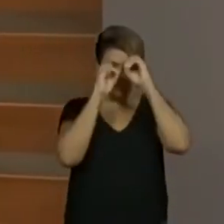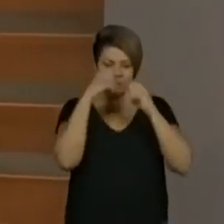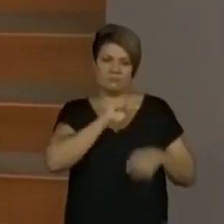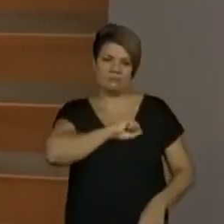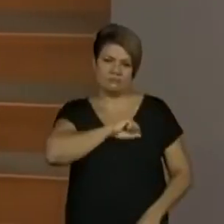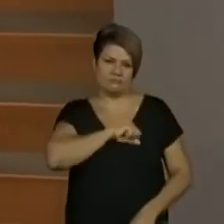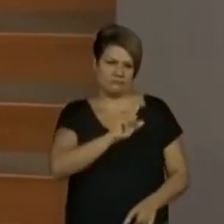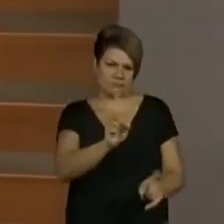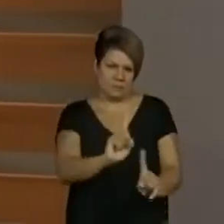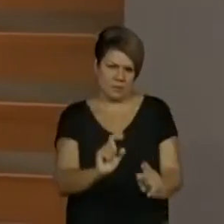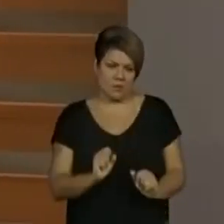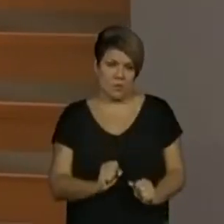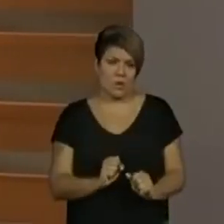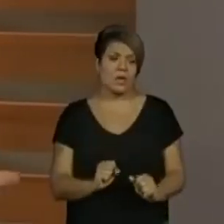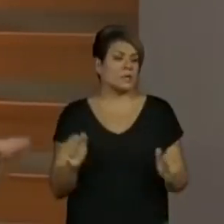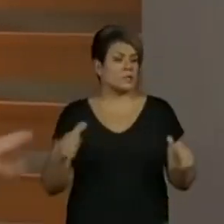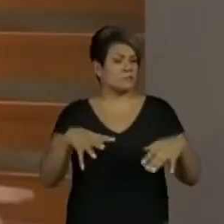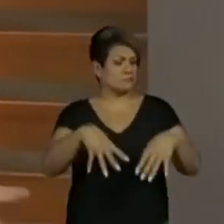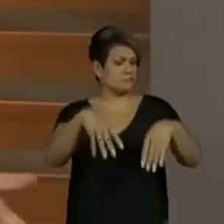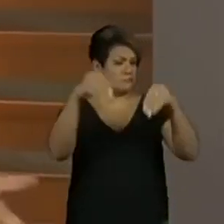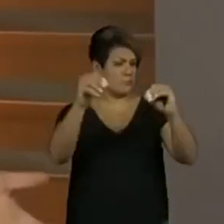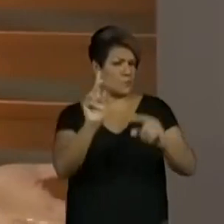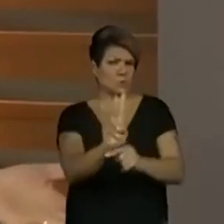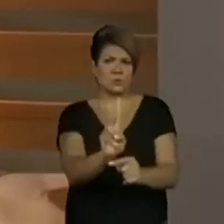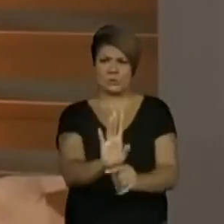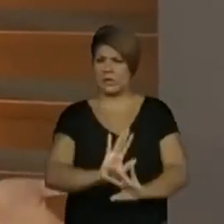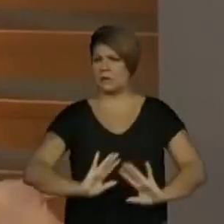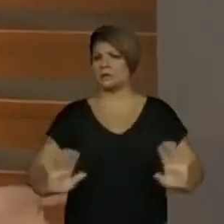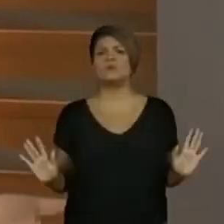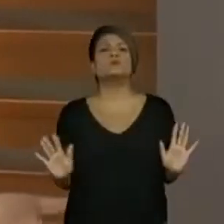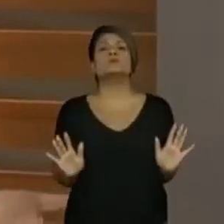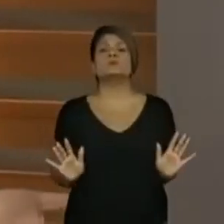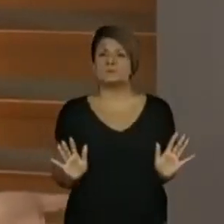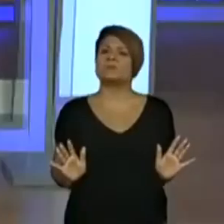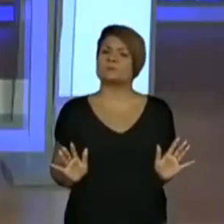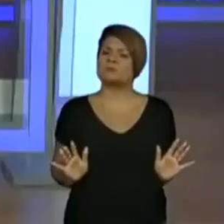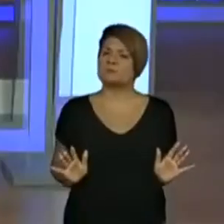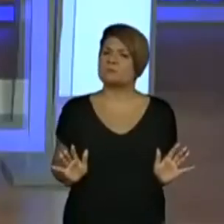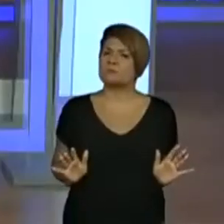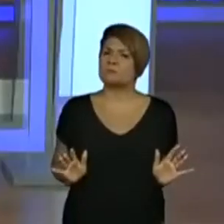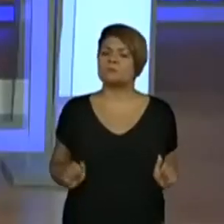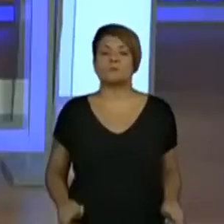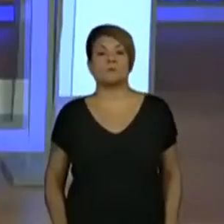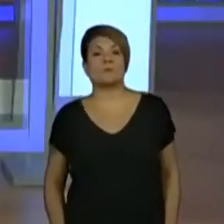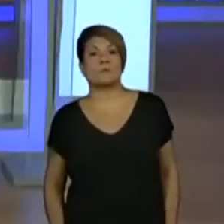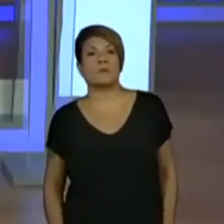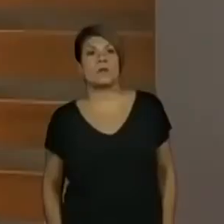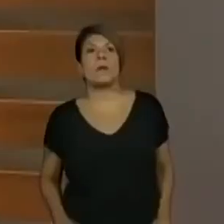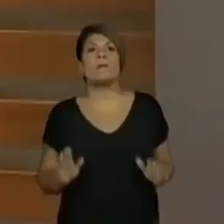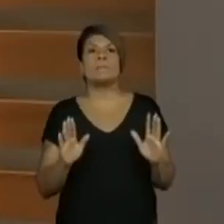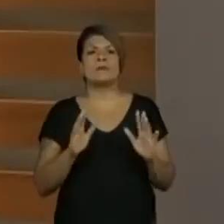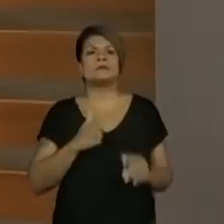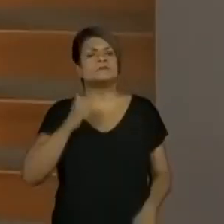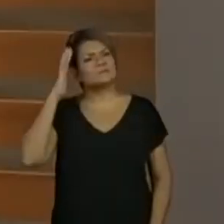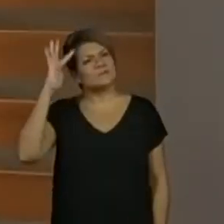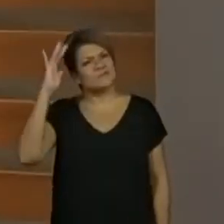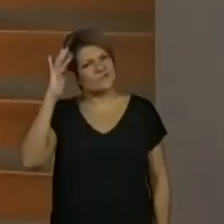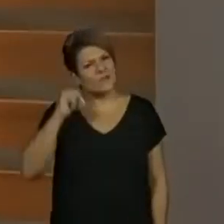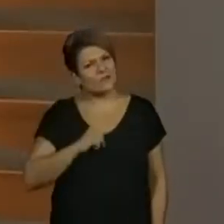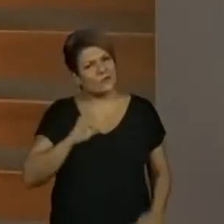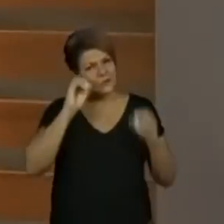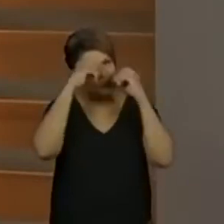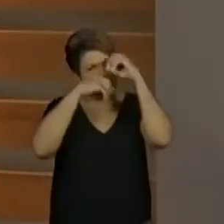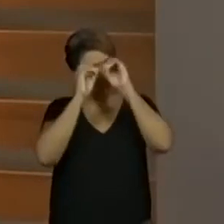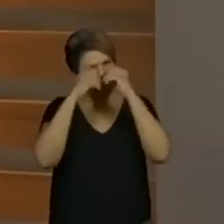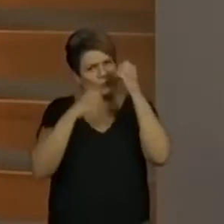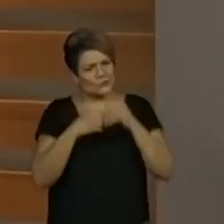que ele queria. E o reino tava ali, muito bem. Cuidado. Que é o papel do guardião. Com certeza. E aí, vocês imaginavam que o noturno